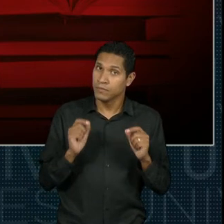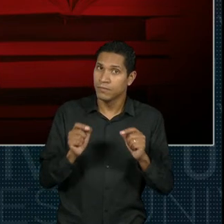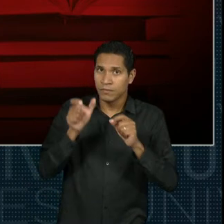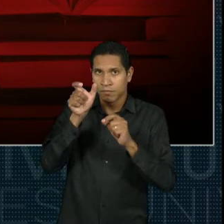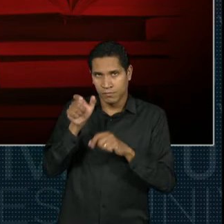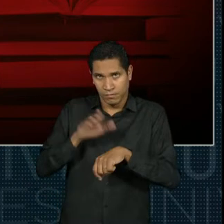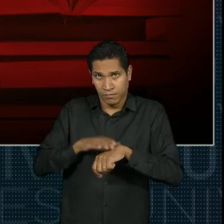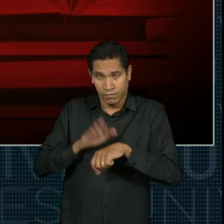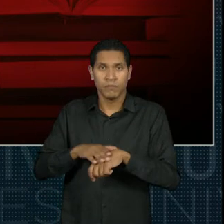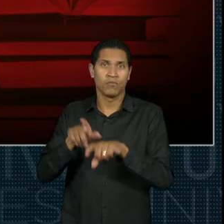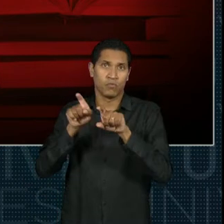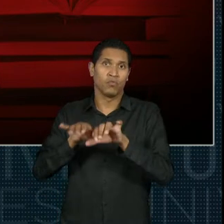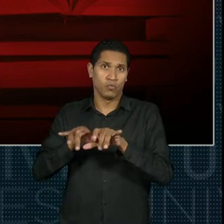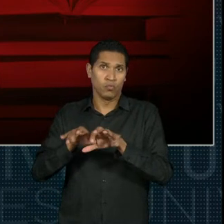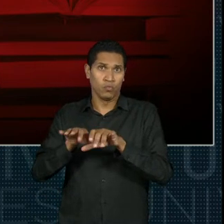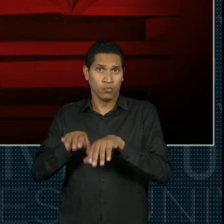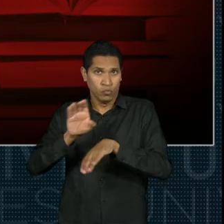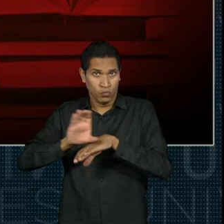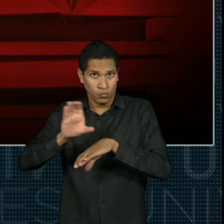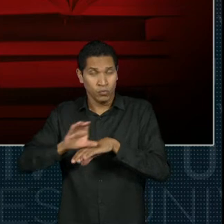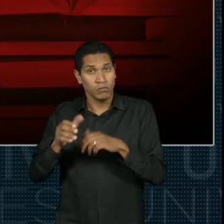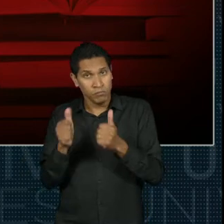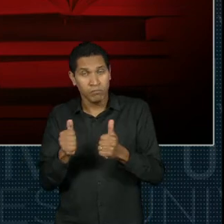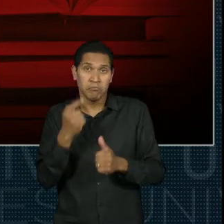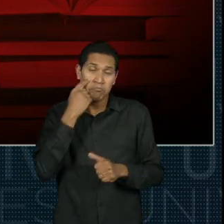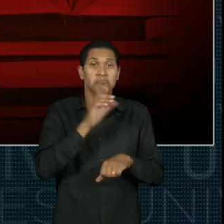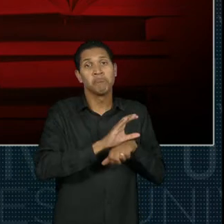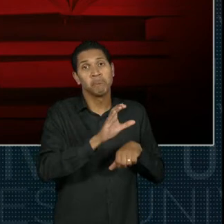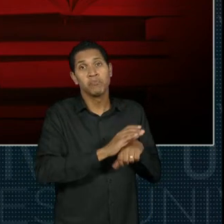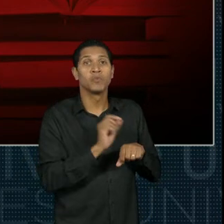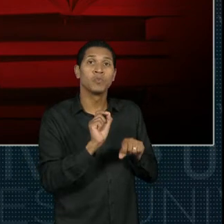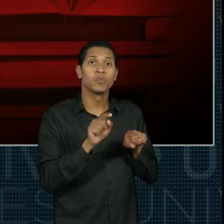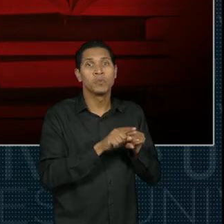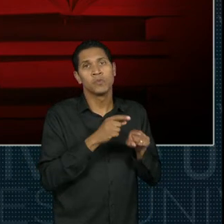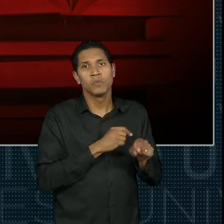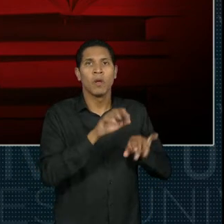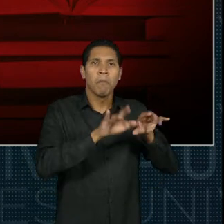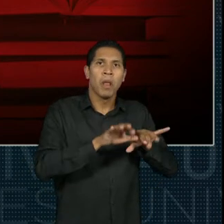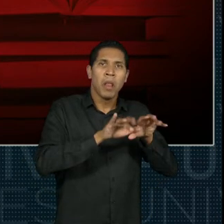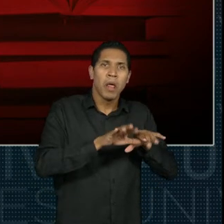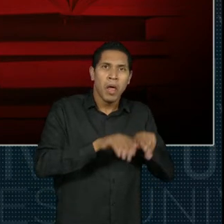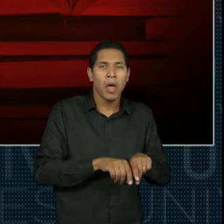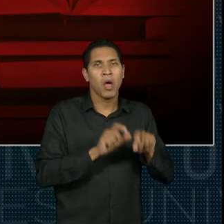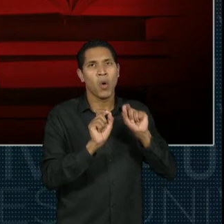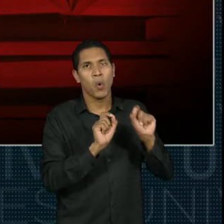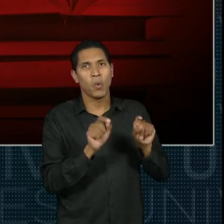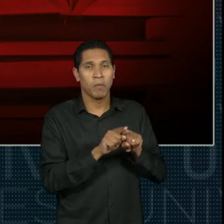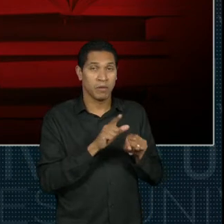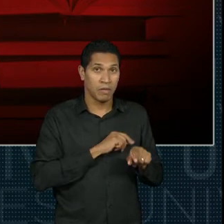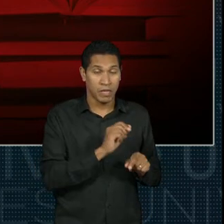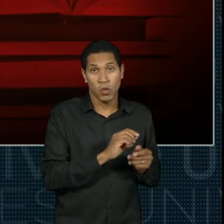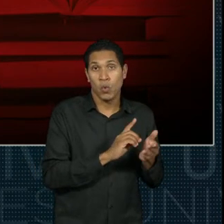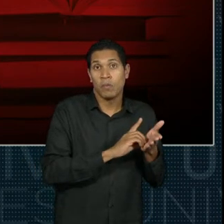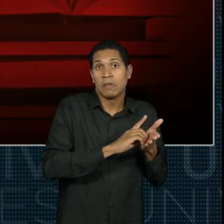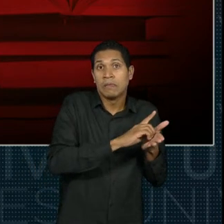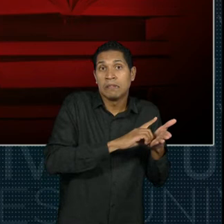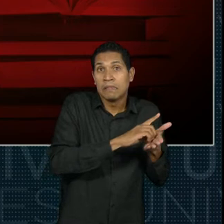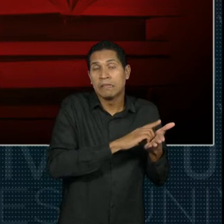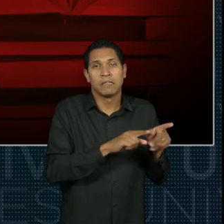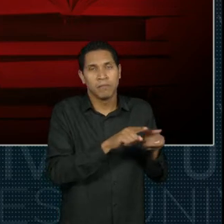computação, você vai fazer algum curso relacionado com programação, alguma coisa de design voltado para a área de TI,